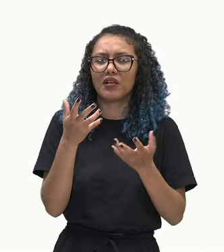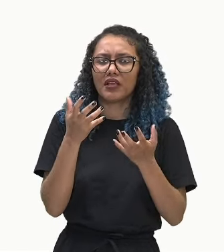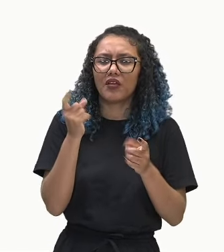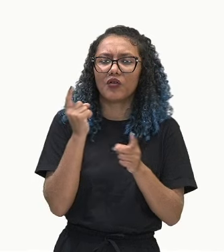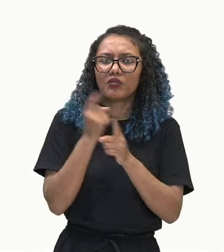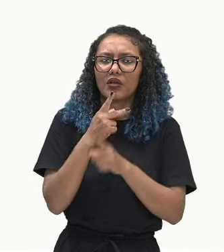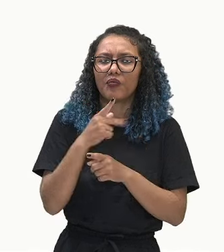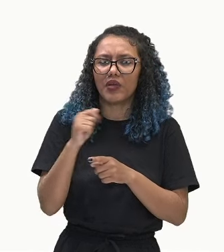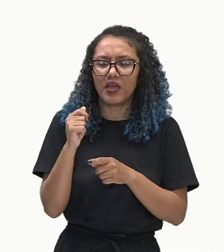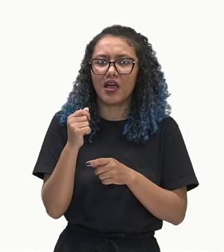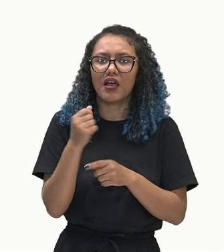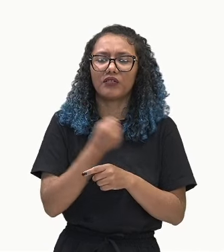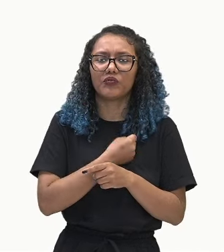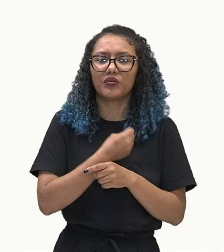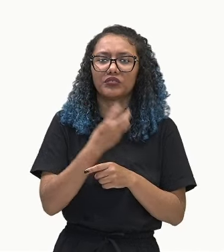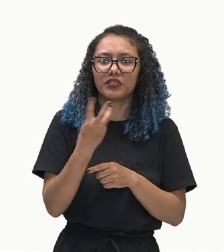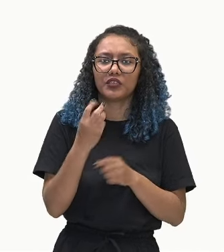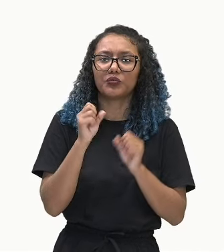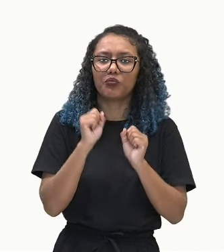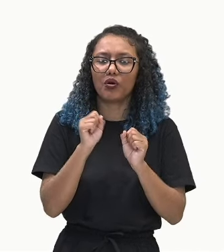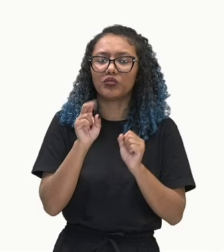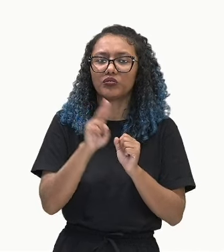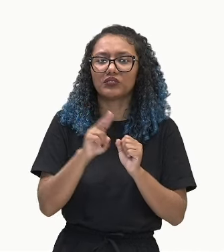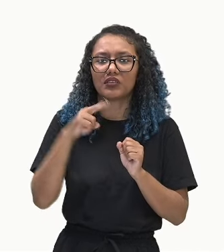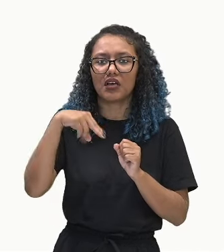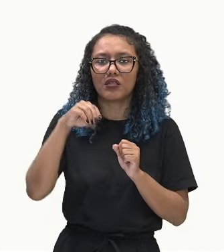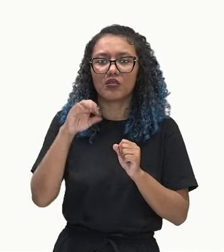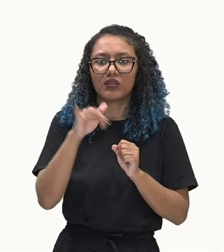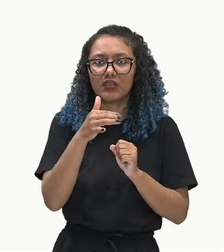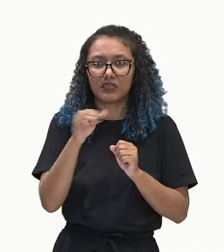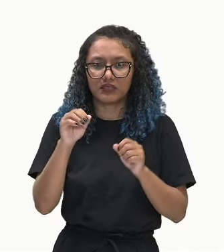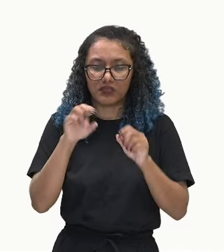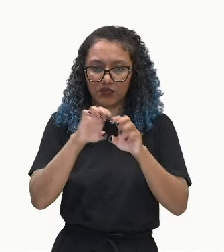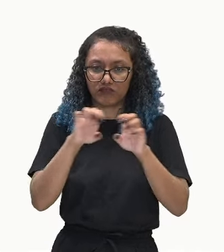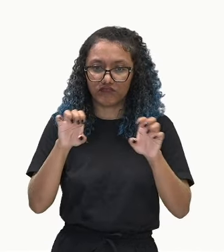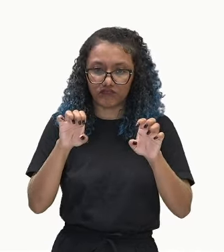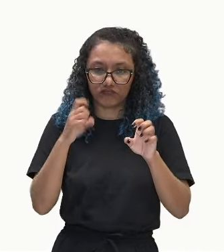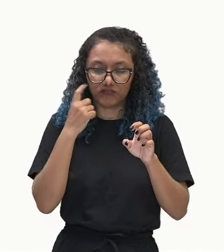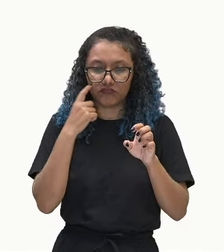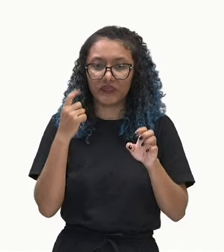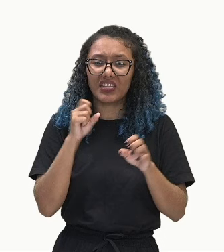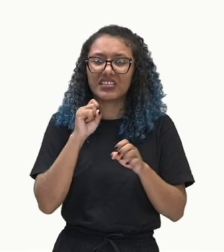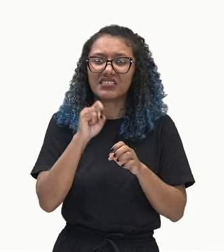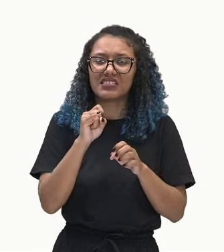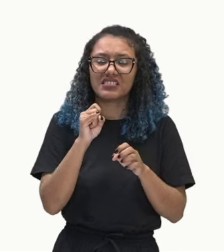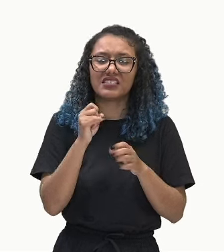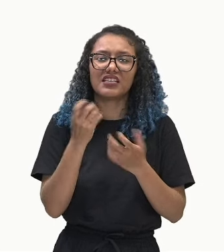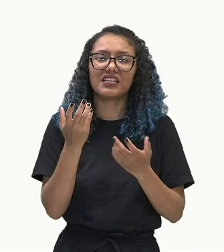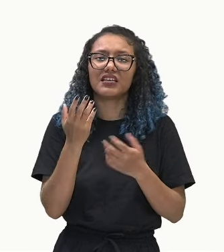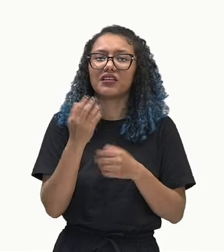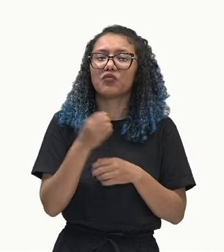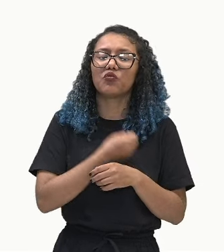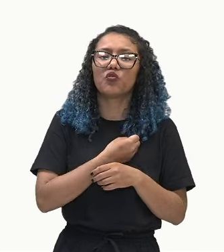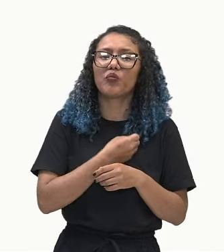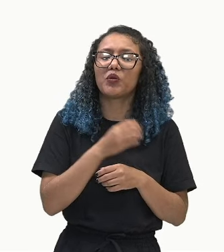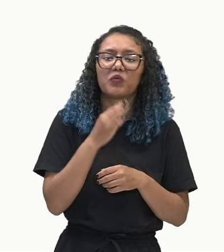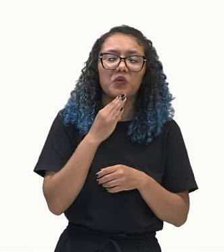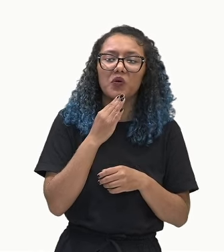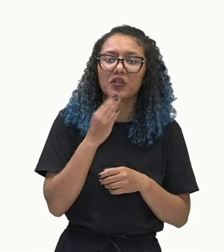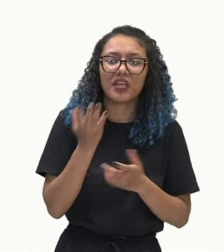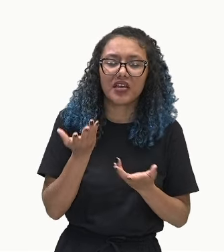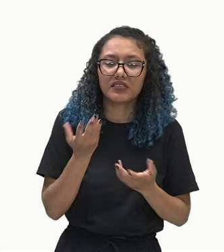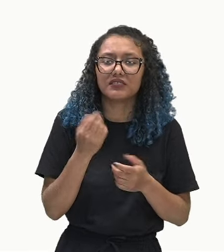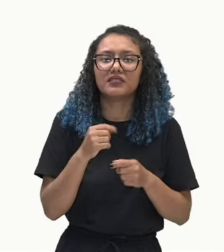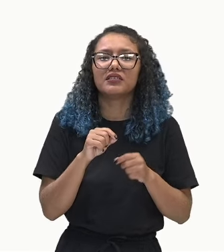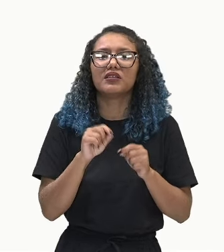seguinte. Quando a gente não sabe o valor de alguma coisa, geralmente a gente chama de quê? Chama de x, né? Então, aqui